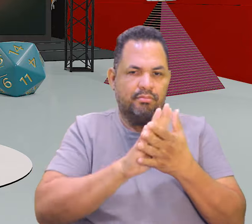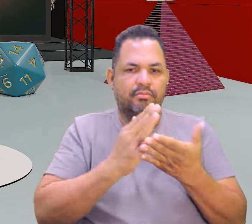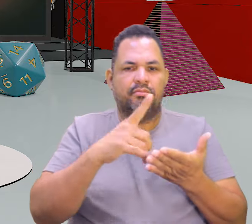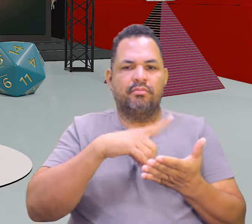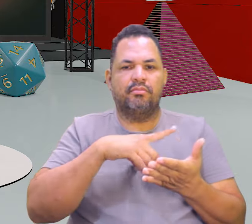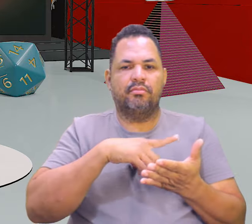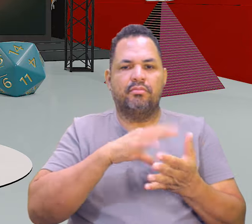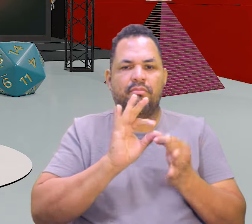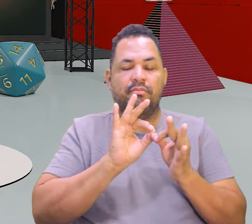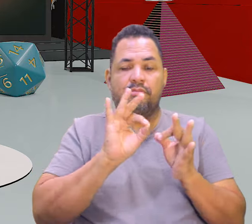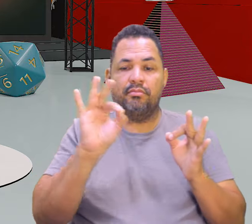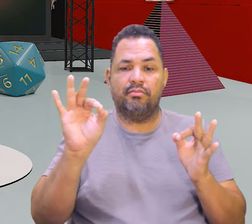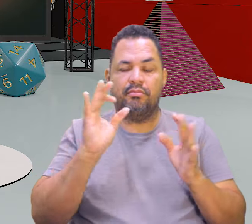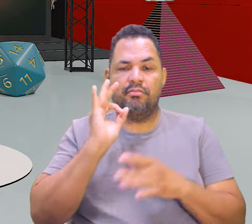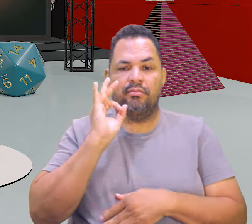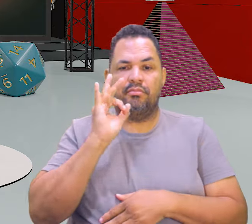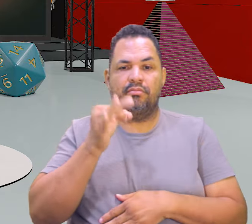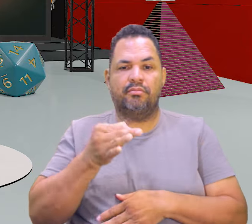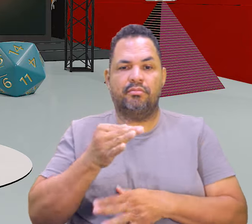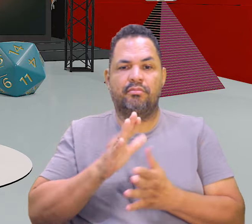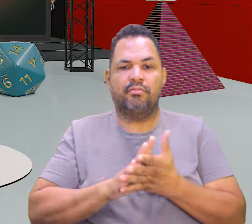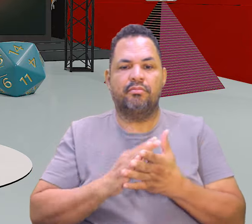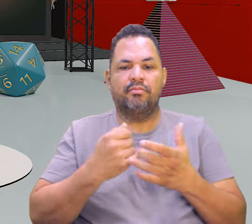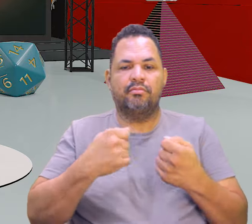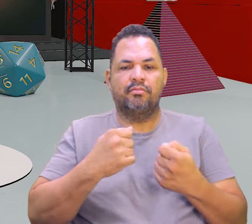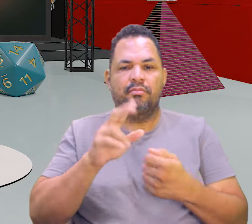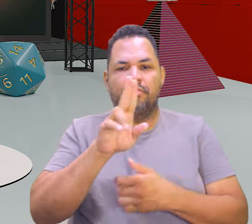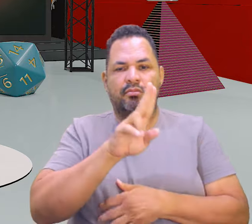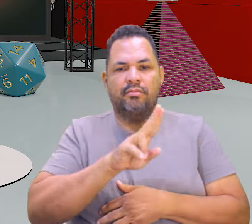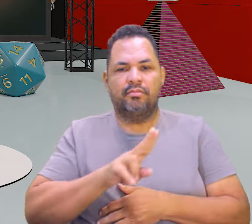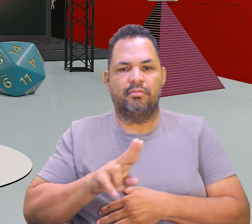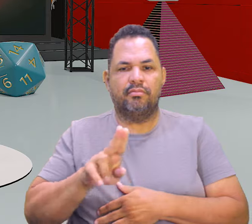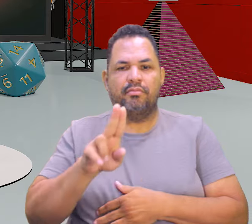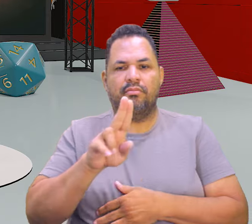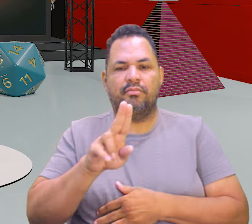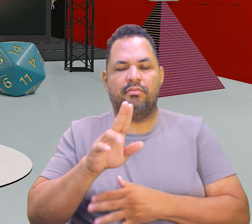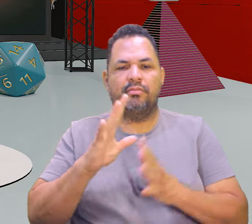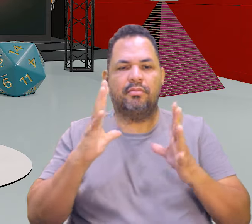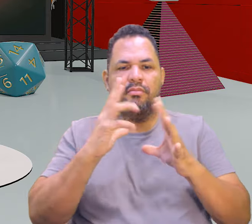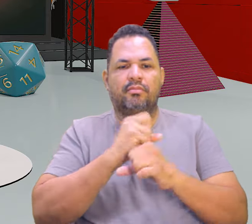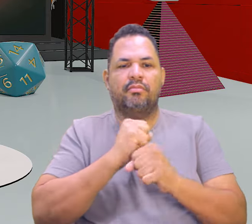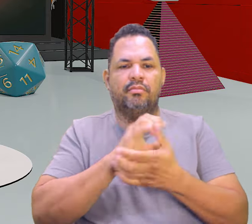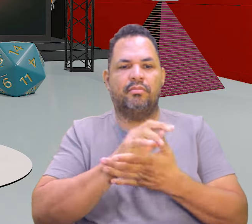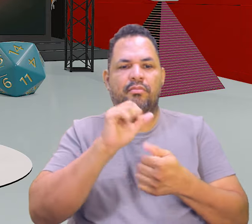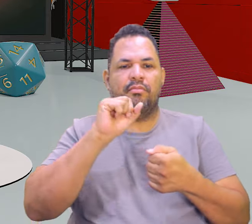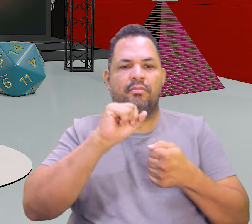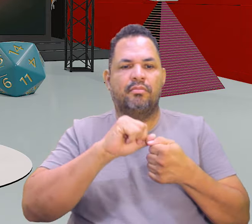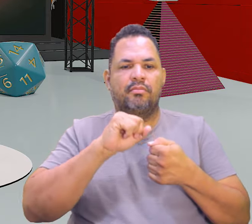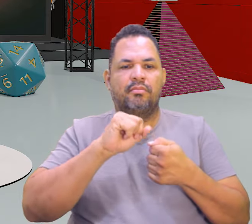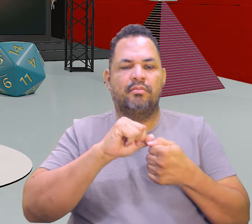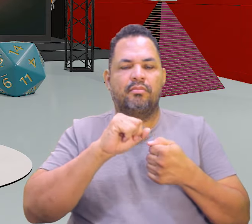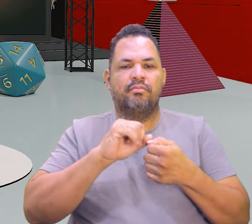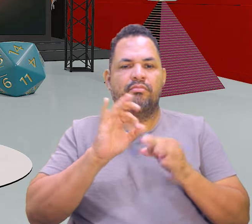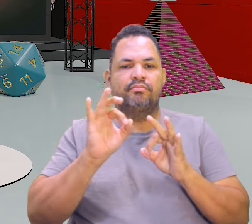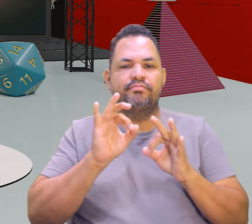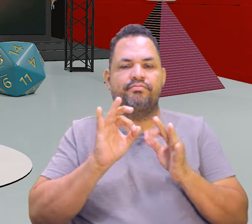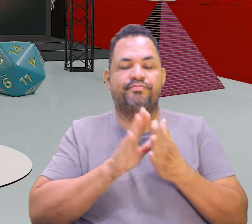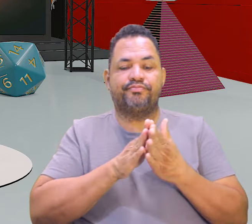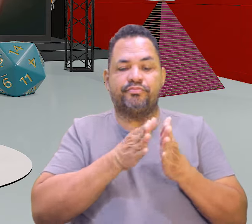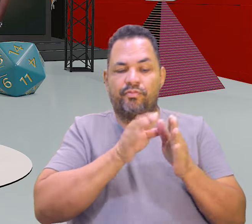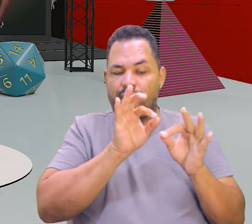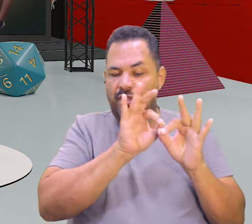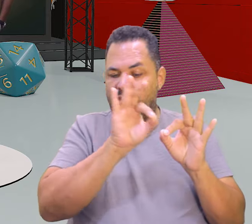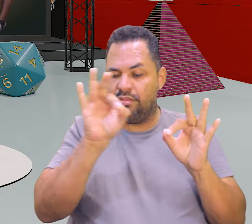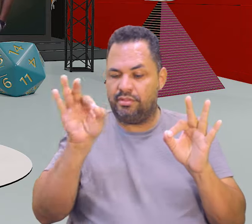certinha. Mas, para nós, temos que usar aquele cálculozinho lá direitinho, que tudo tranquilo. E fizemos o ponto médio também, que a gente viu que é a média